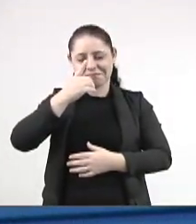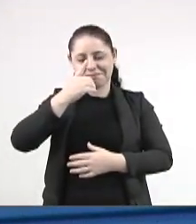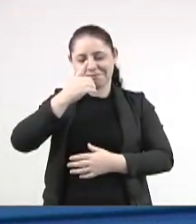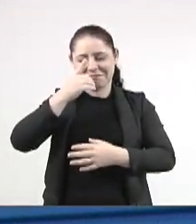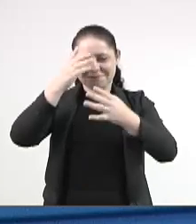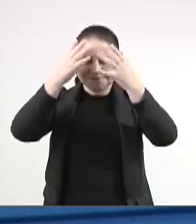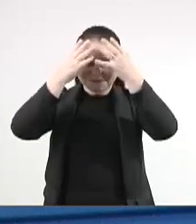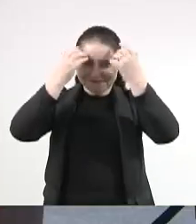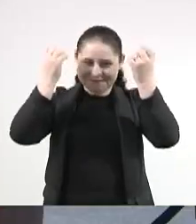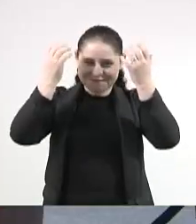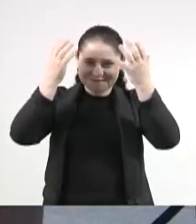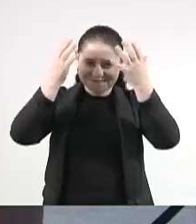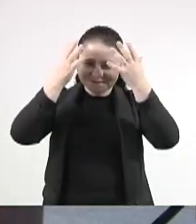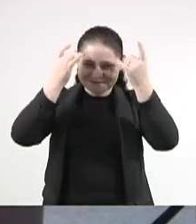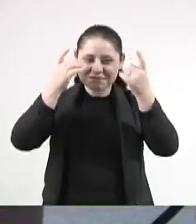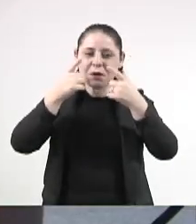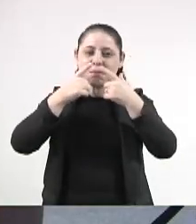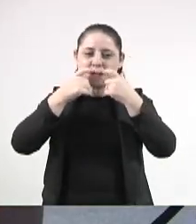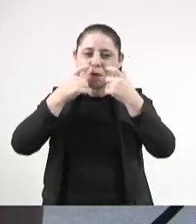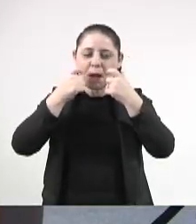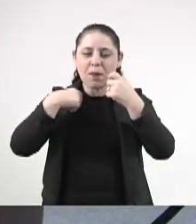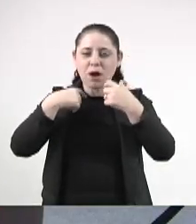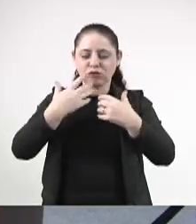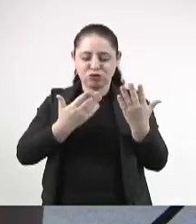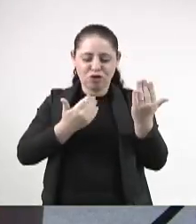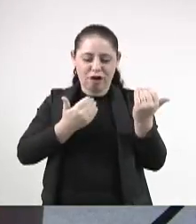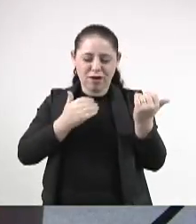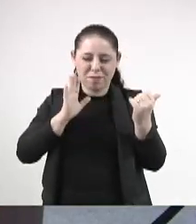Paulo Duarte. Eu sou bem mais novo que o Paulo Corrêa.